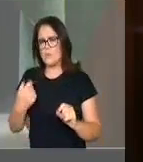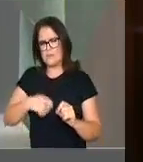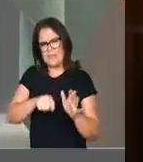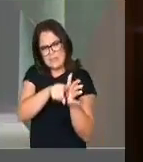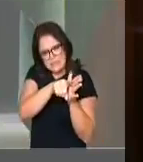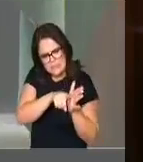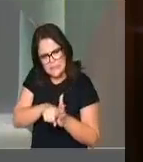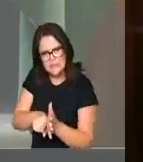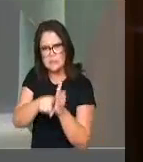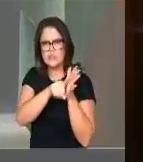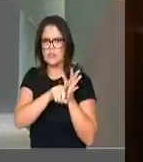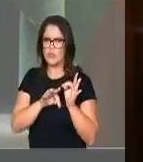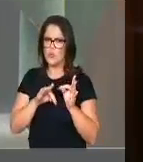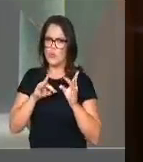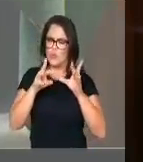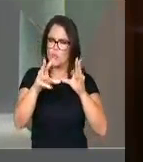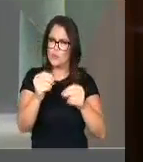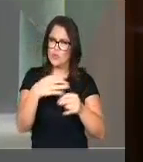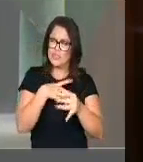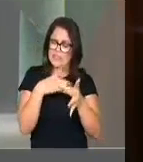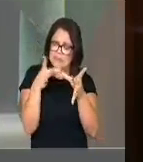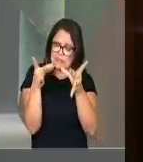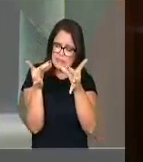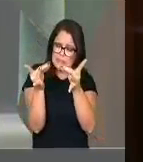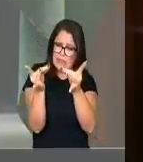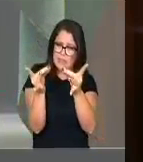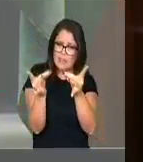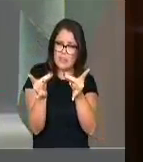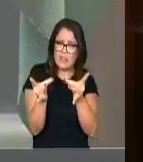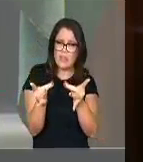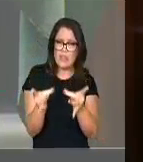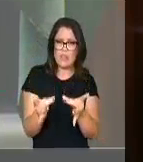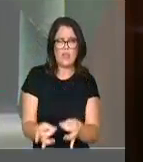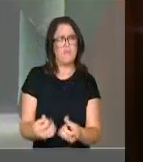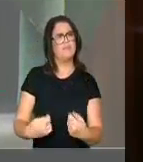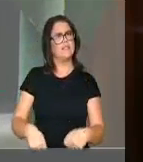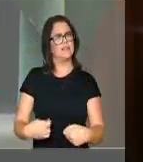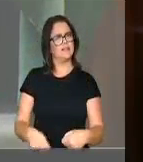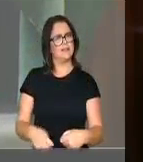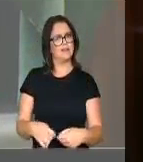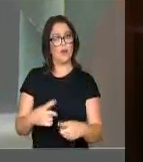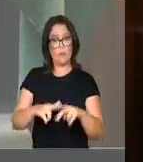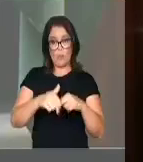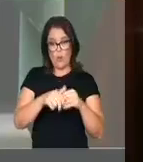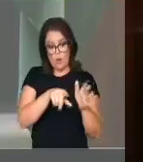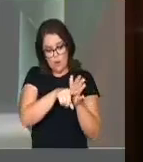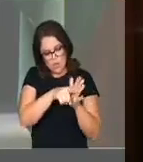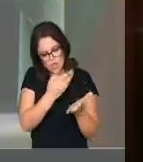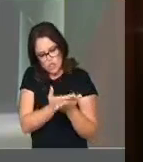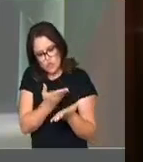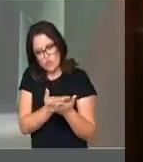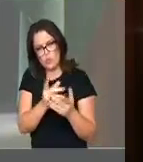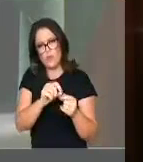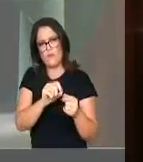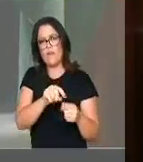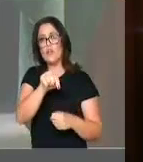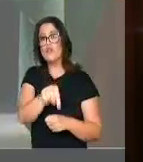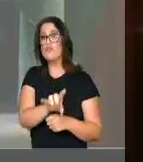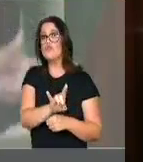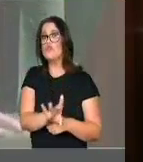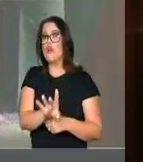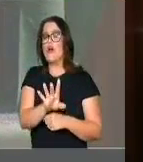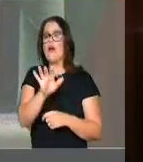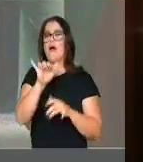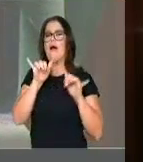ser analisadas de uma maneira bem criteriosa, porque, segundo o levantamento, só